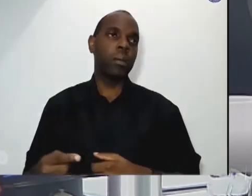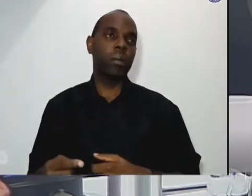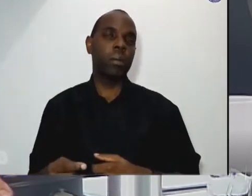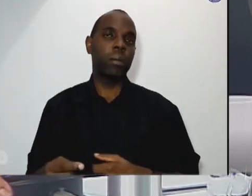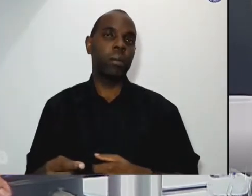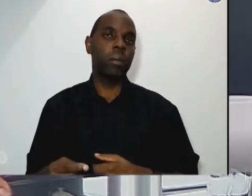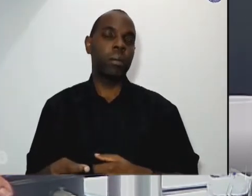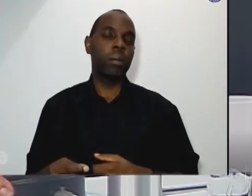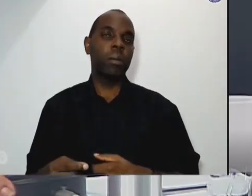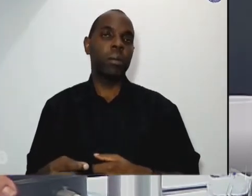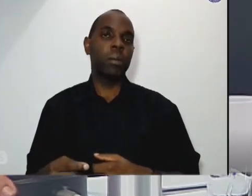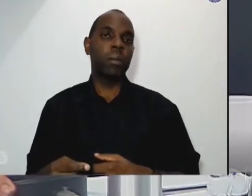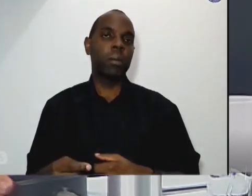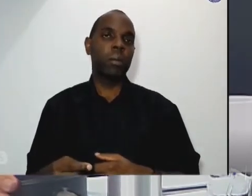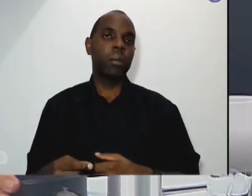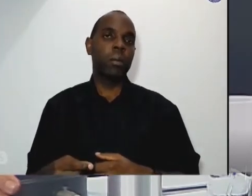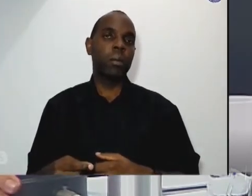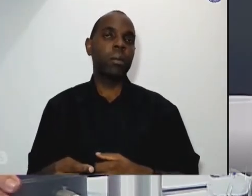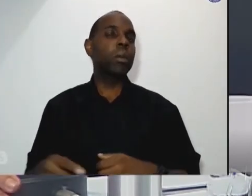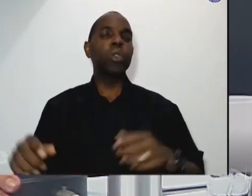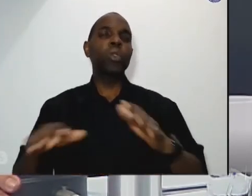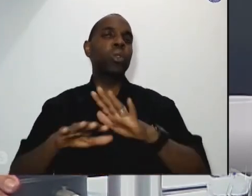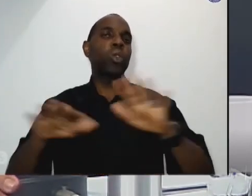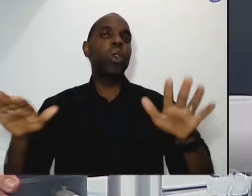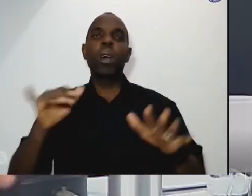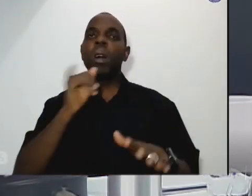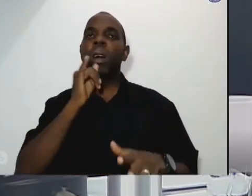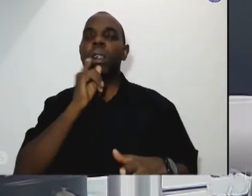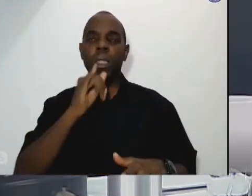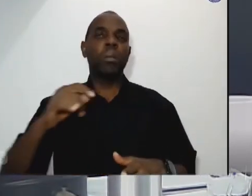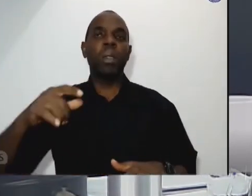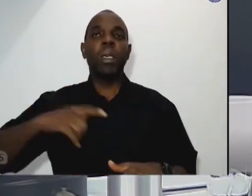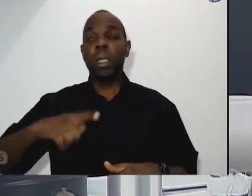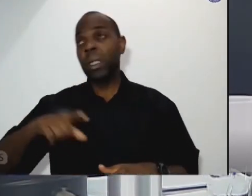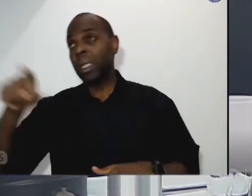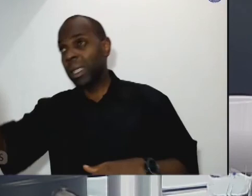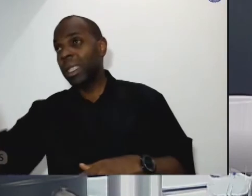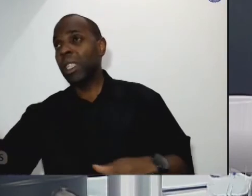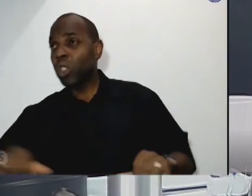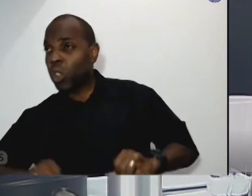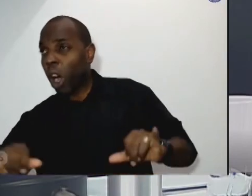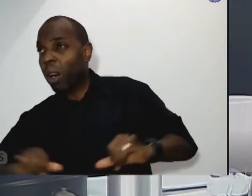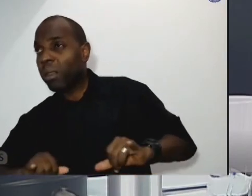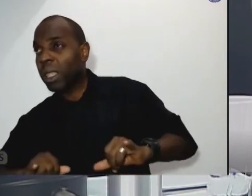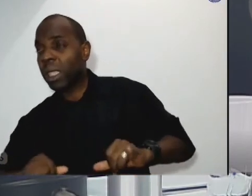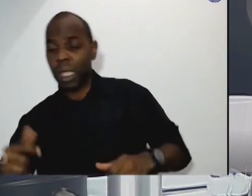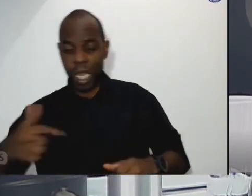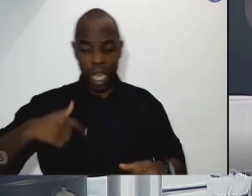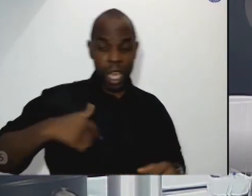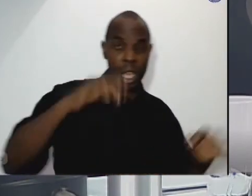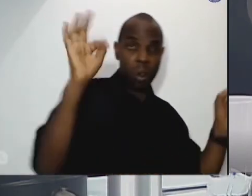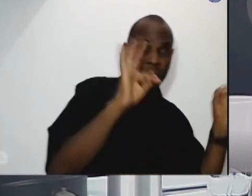ser felizes enquanto estiver infeliz ao nosso lado então